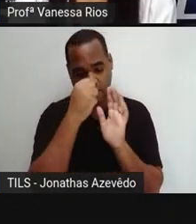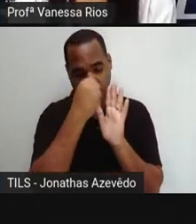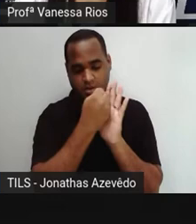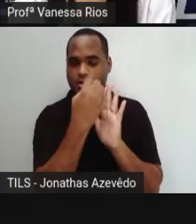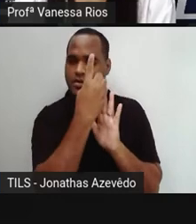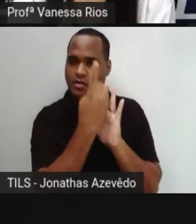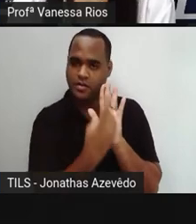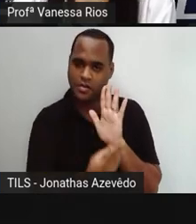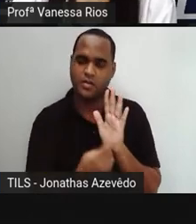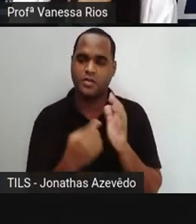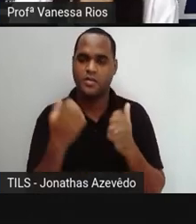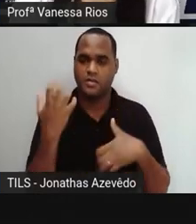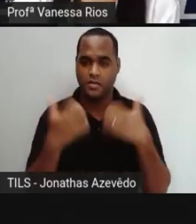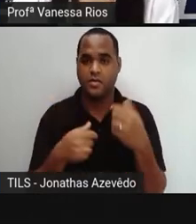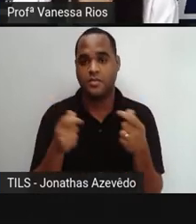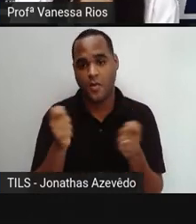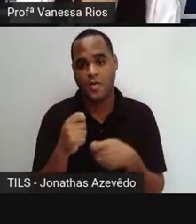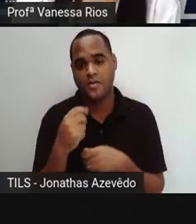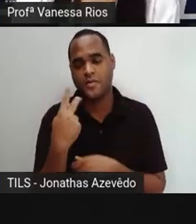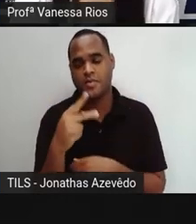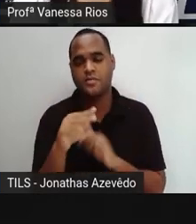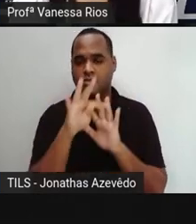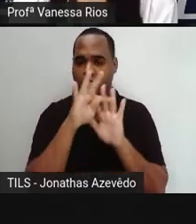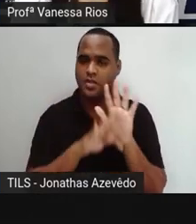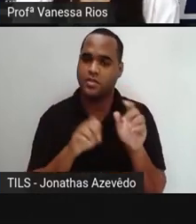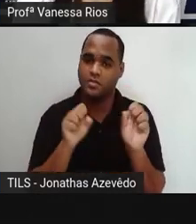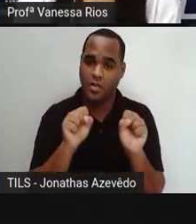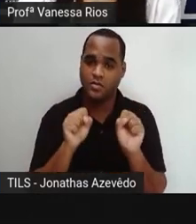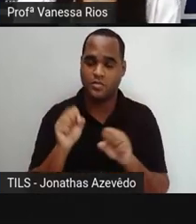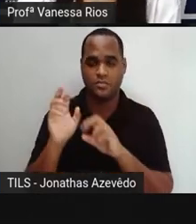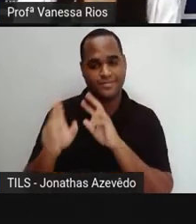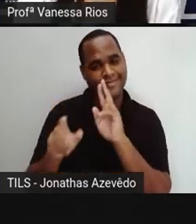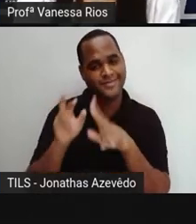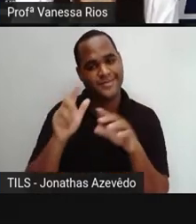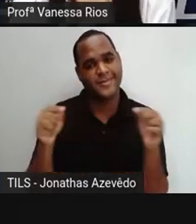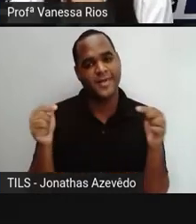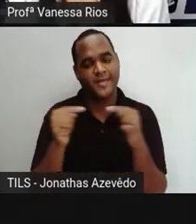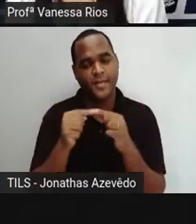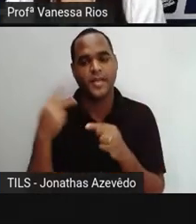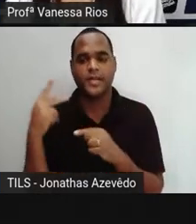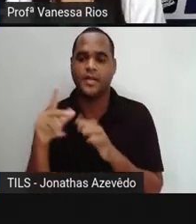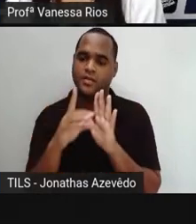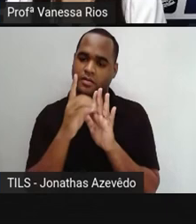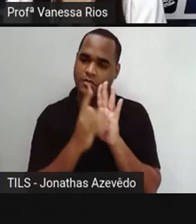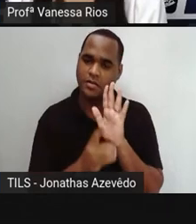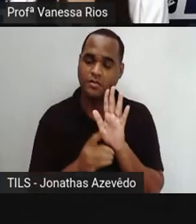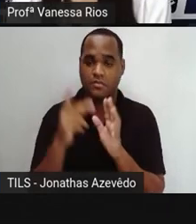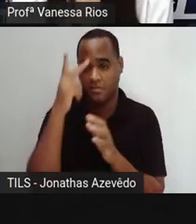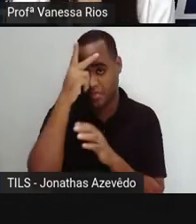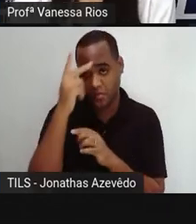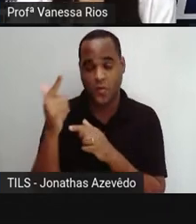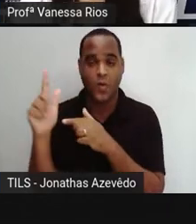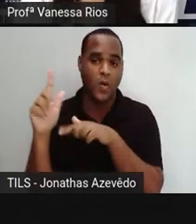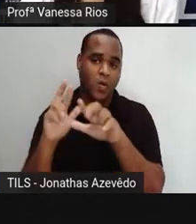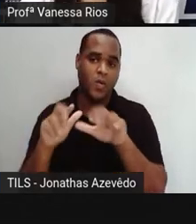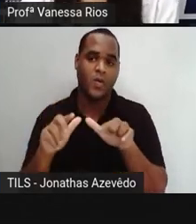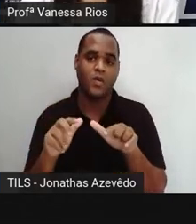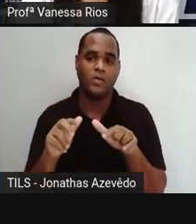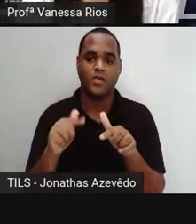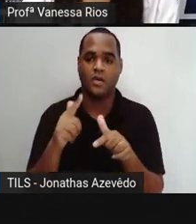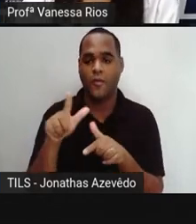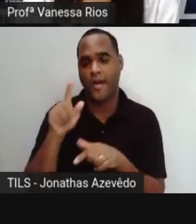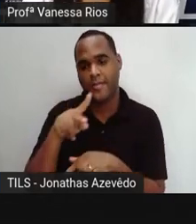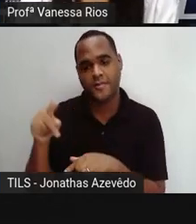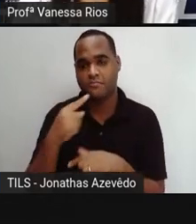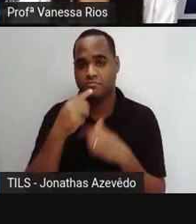fotografias, pode ser que o seu texto seja diferente da descrição de um colega ou da descrição depende do que a